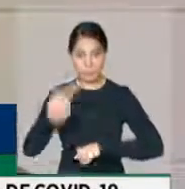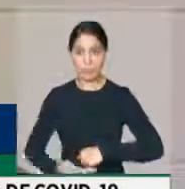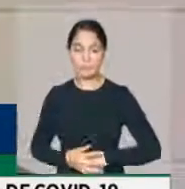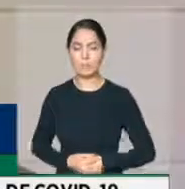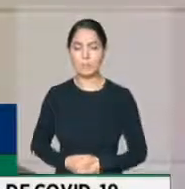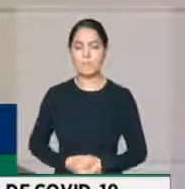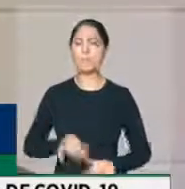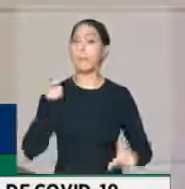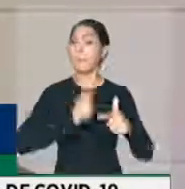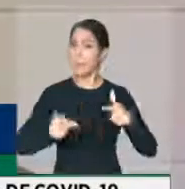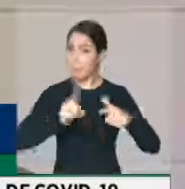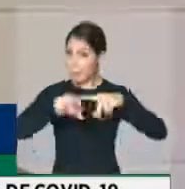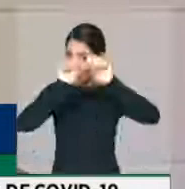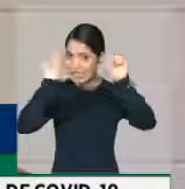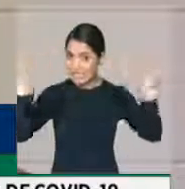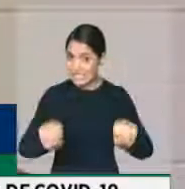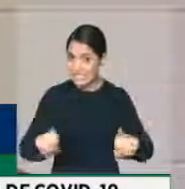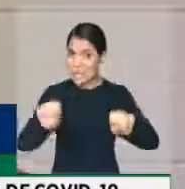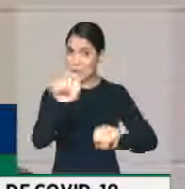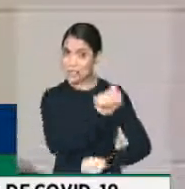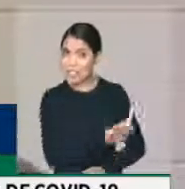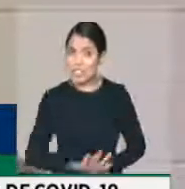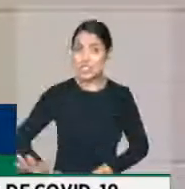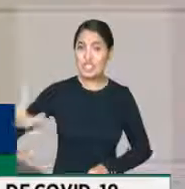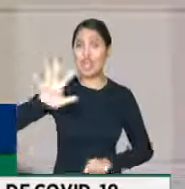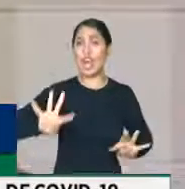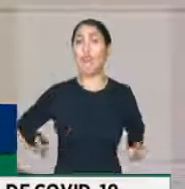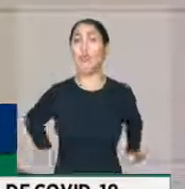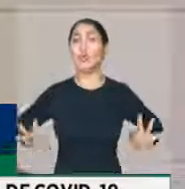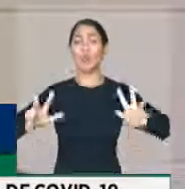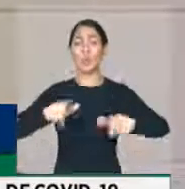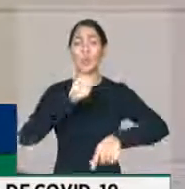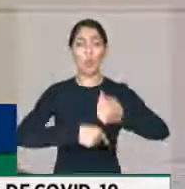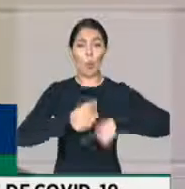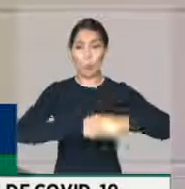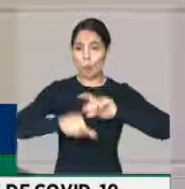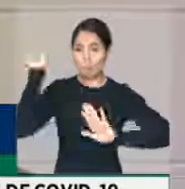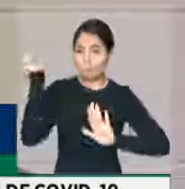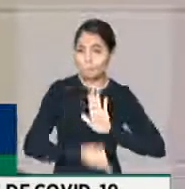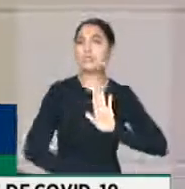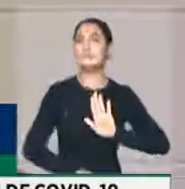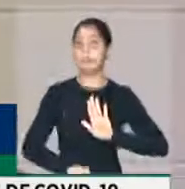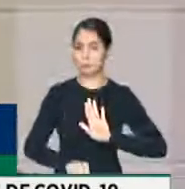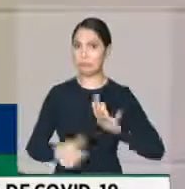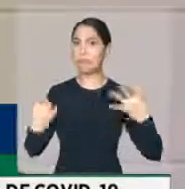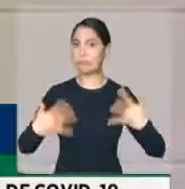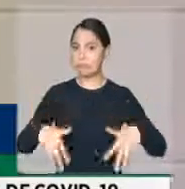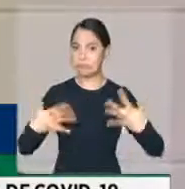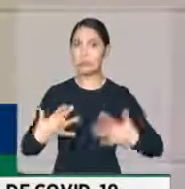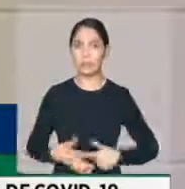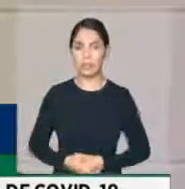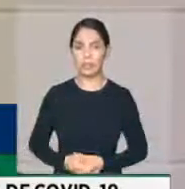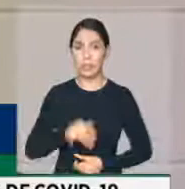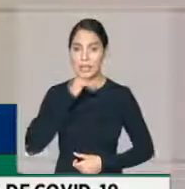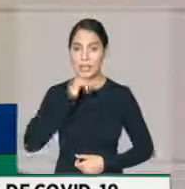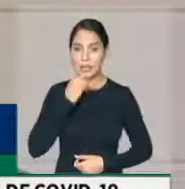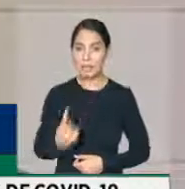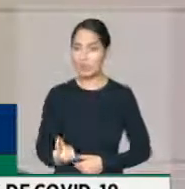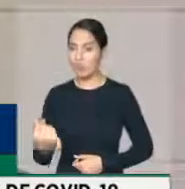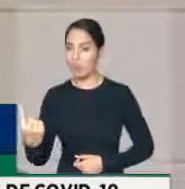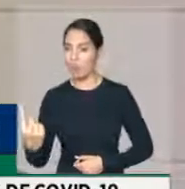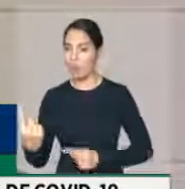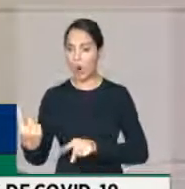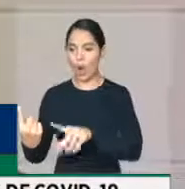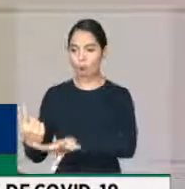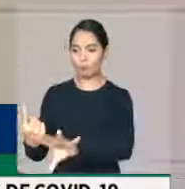uma crise sistêmica, uma crise em toda a economia brasileira e que fosse contaminando um setor a um, de